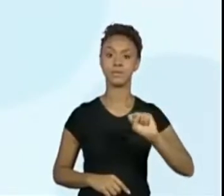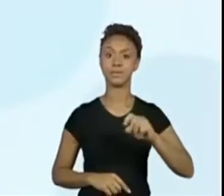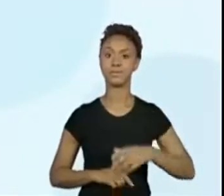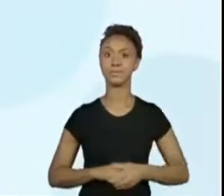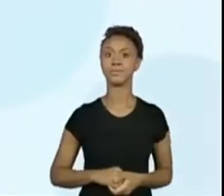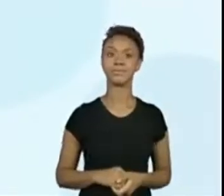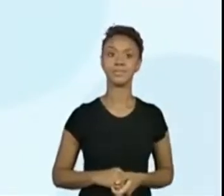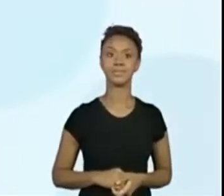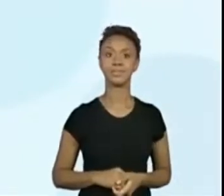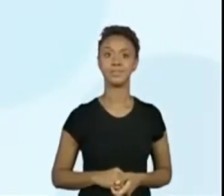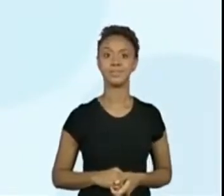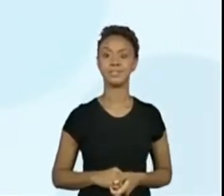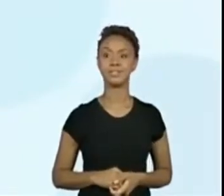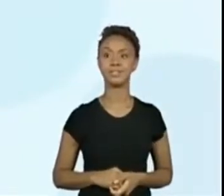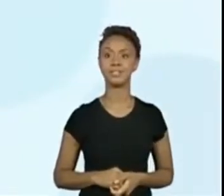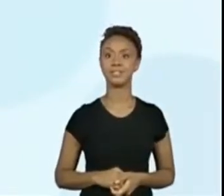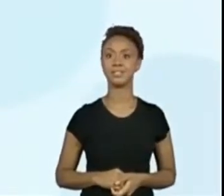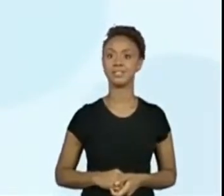Quadrinhas.